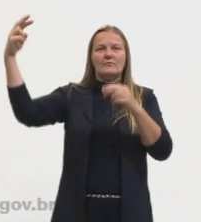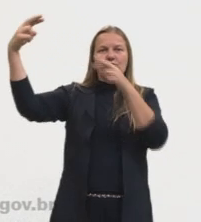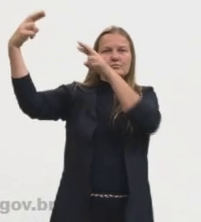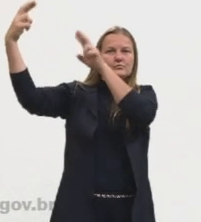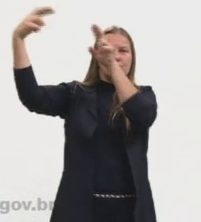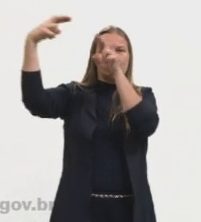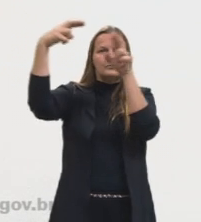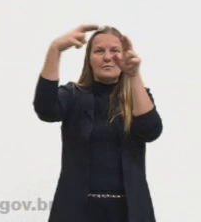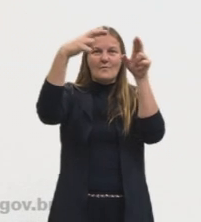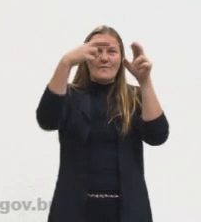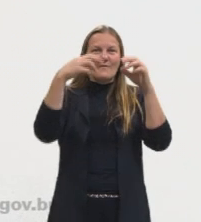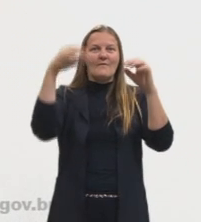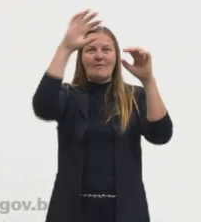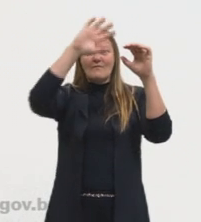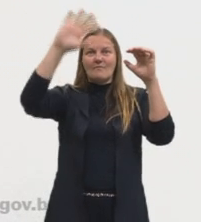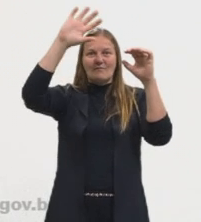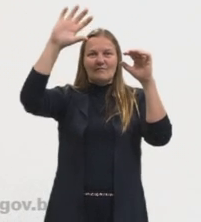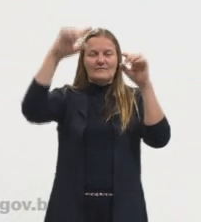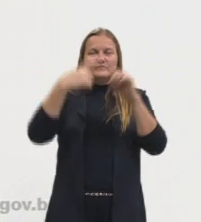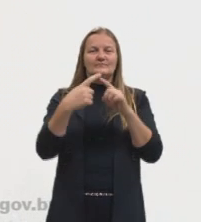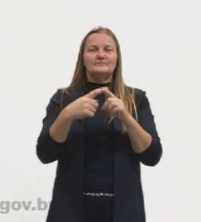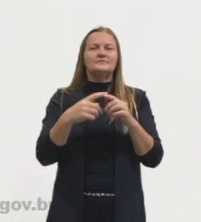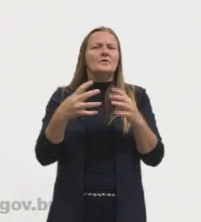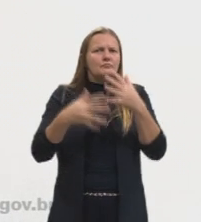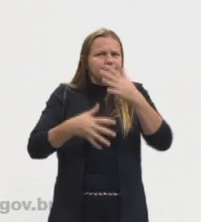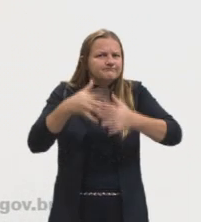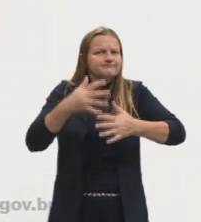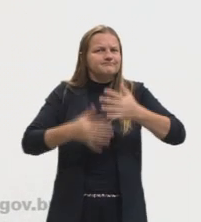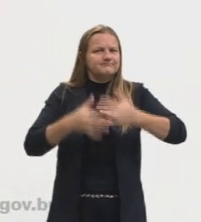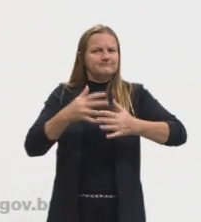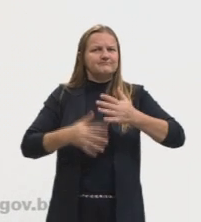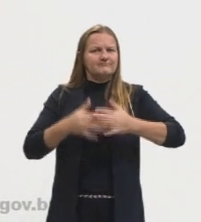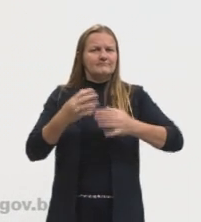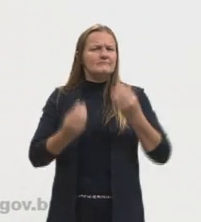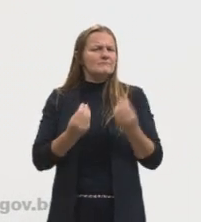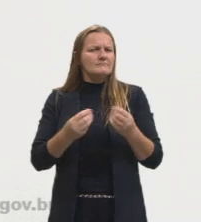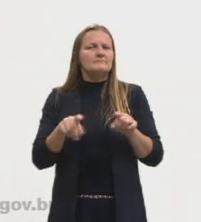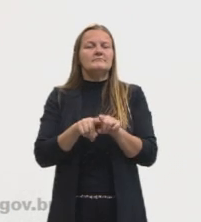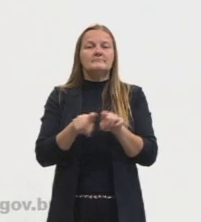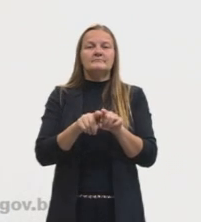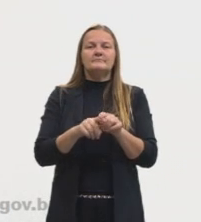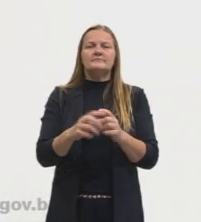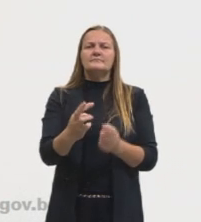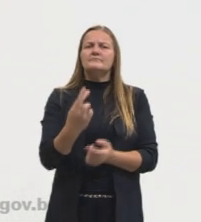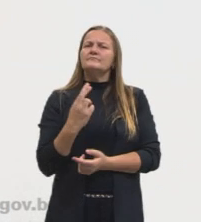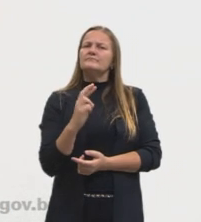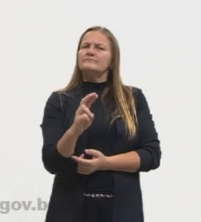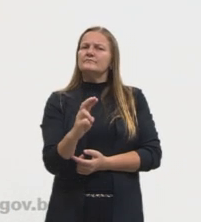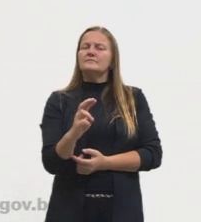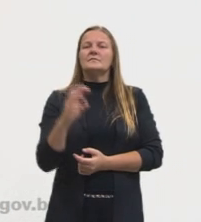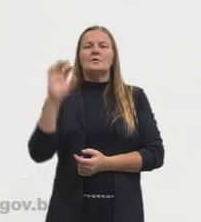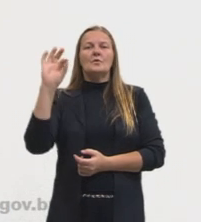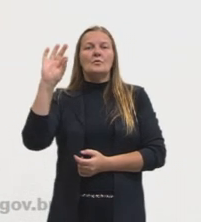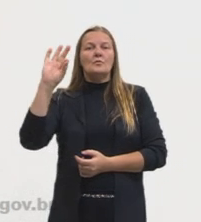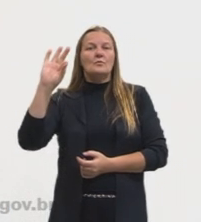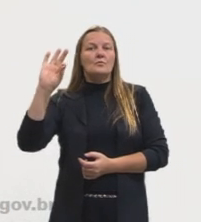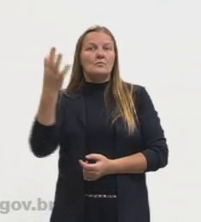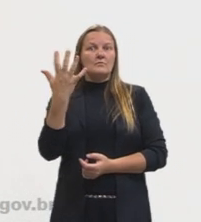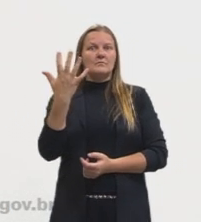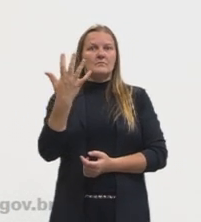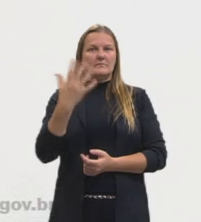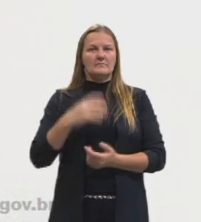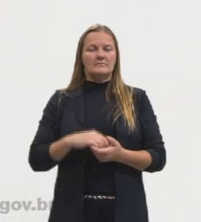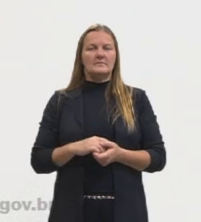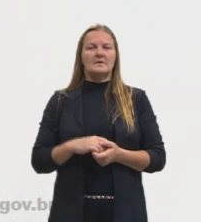relativamente complicadinhos. Hoje a gente vai ver que eles também, né, respondem a um fenômeno aí, ou Elninho